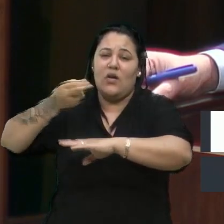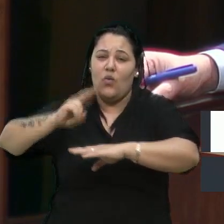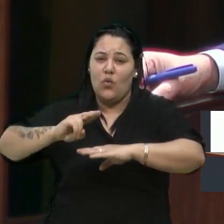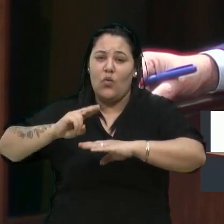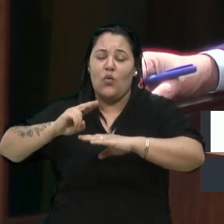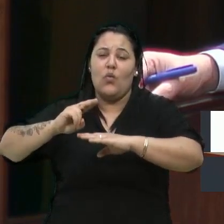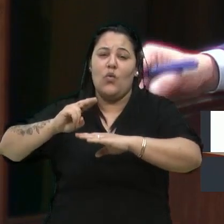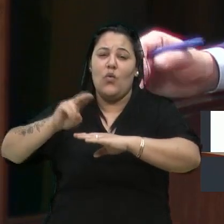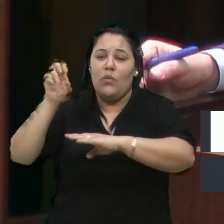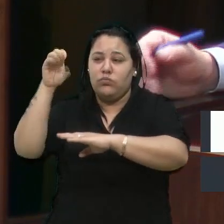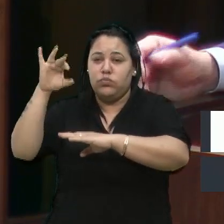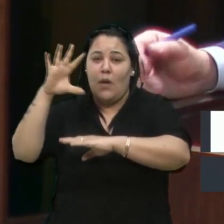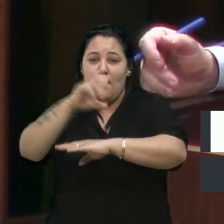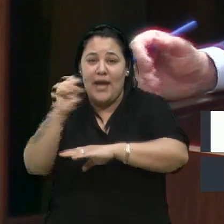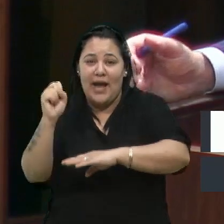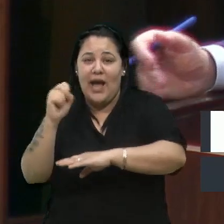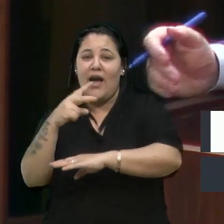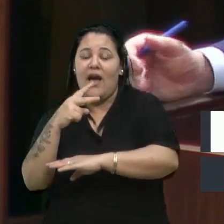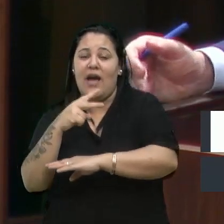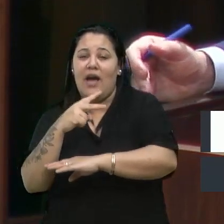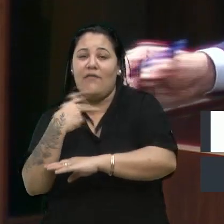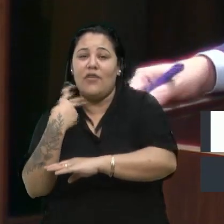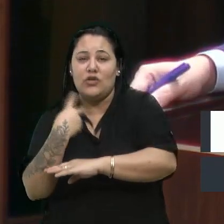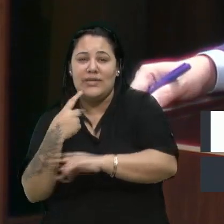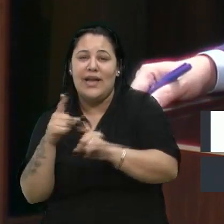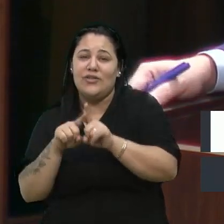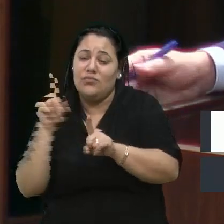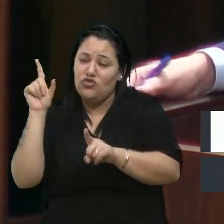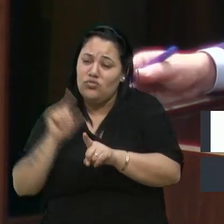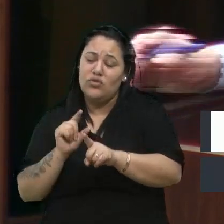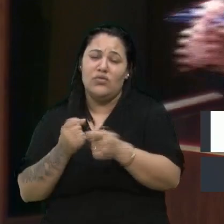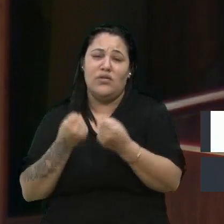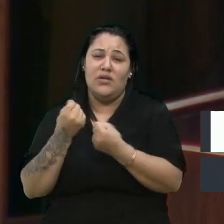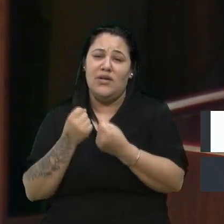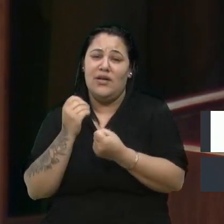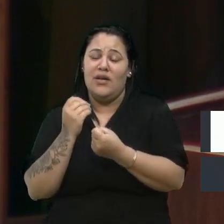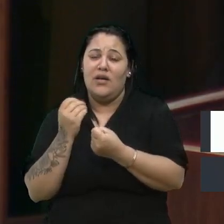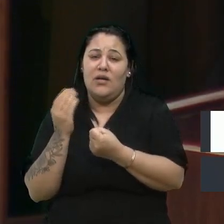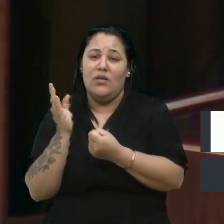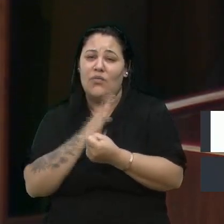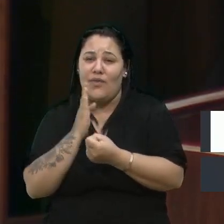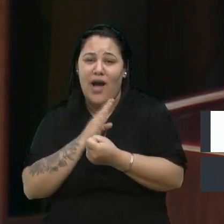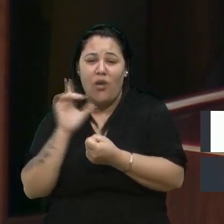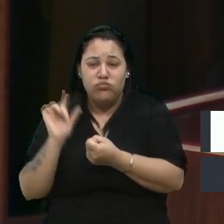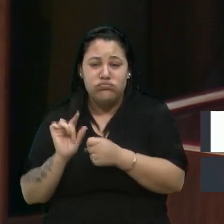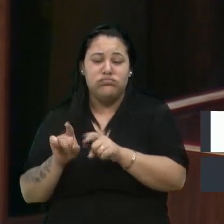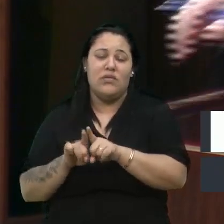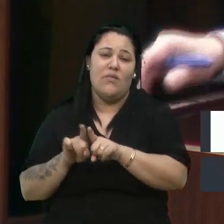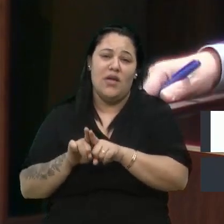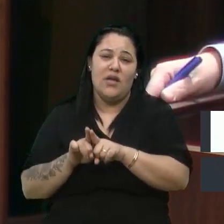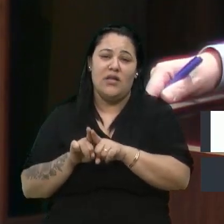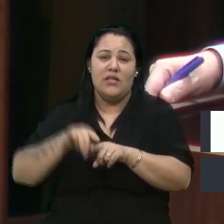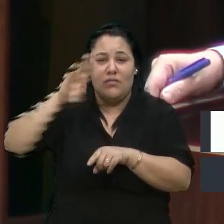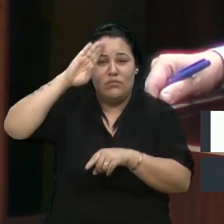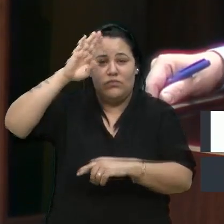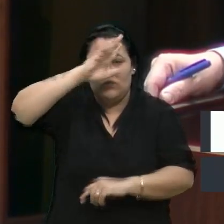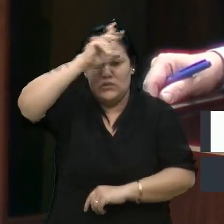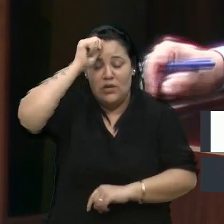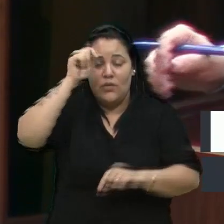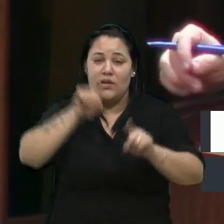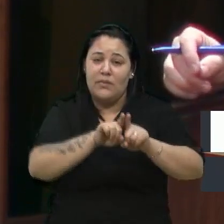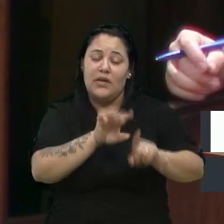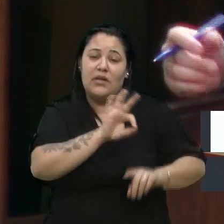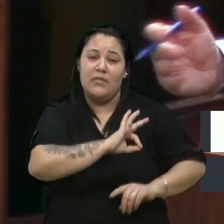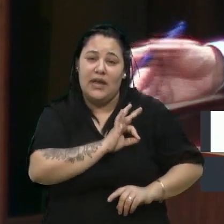naquela região também, para diminuir a velocidade dos veículos, e também da Guarda Municipal e, eventualmente, da Brigada Militar,